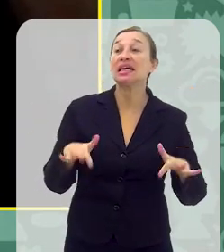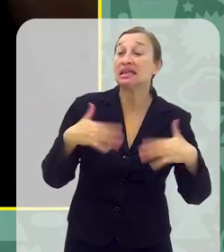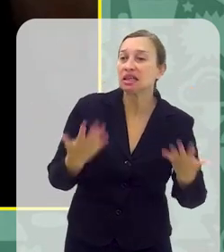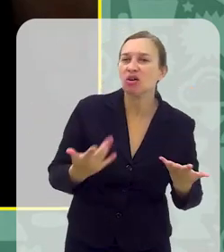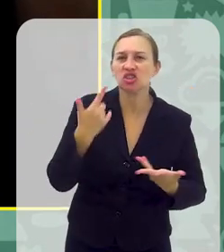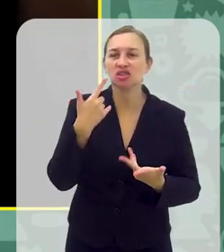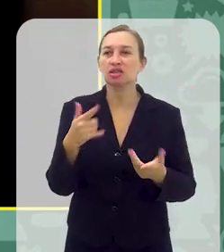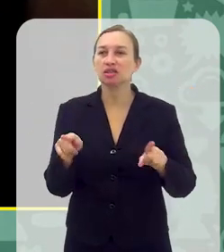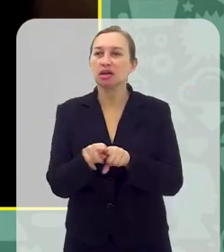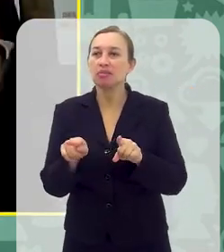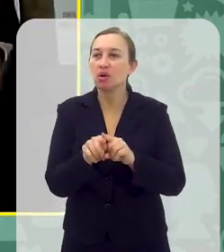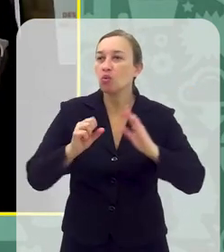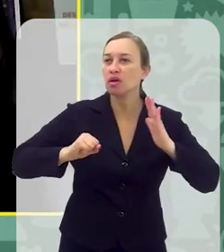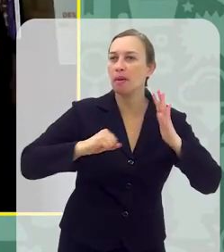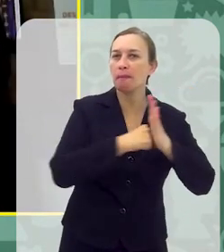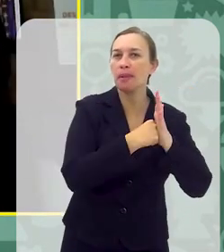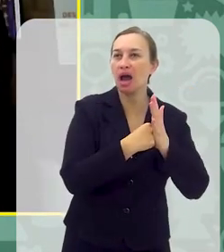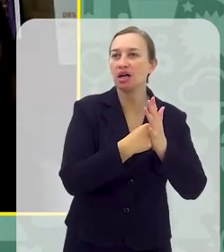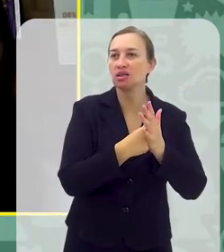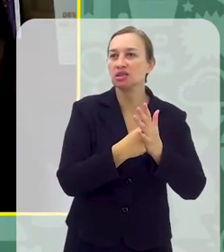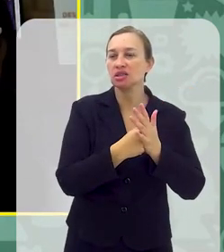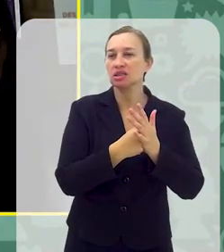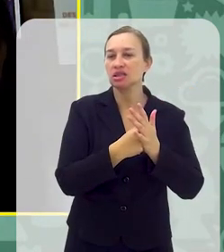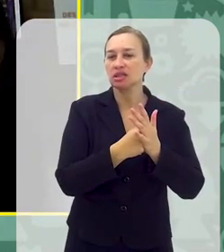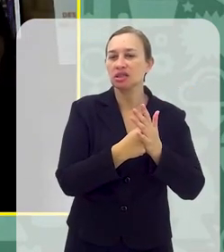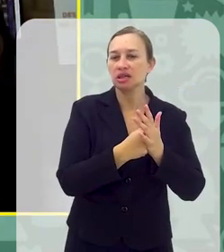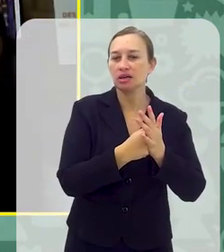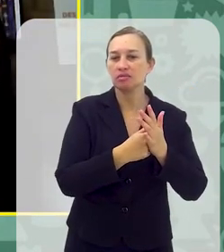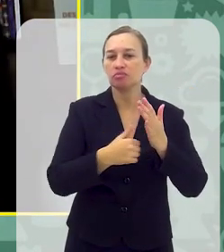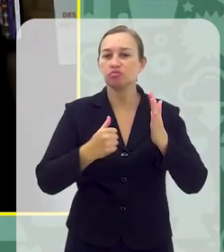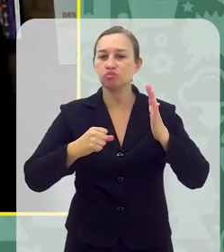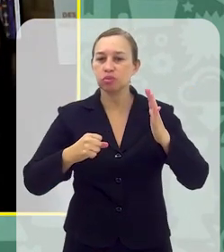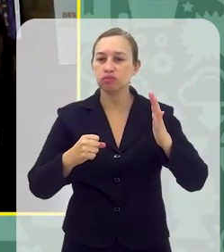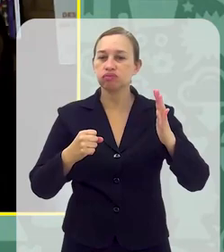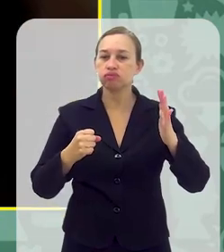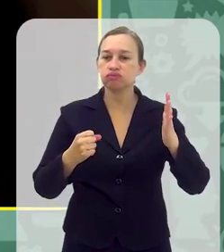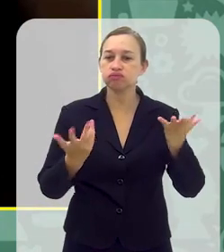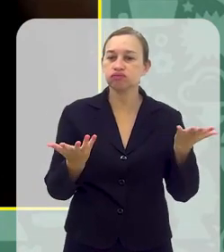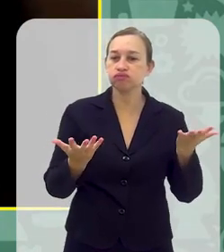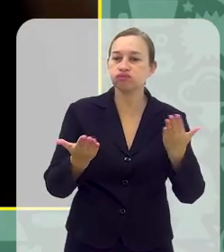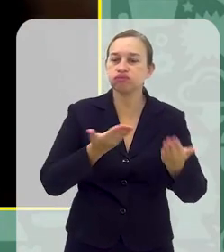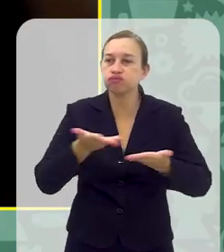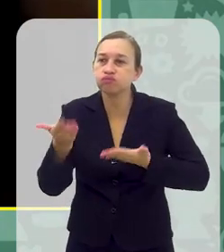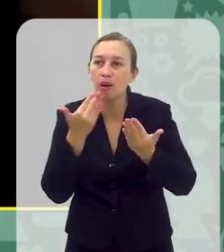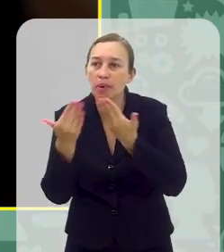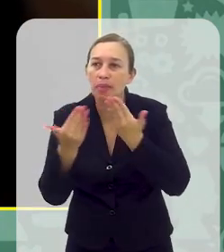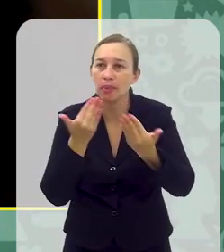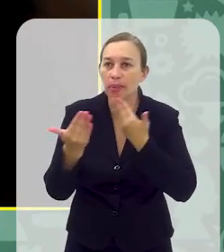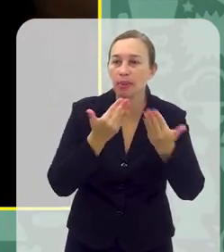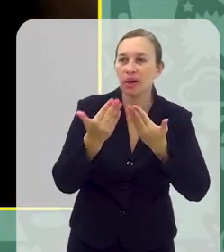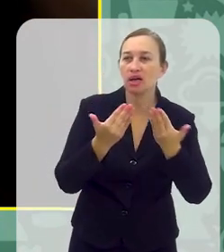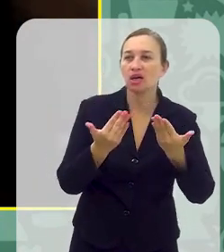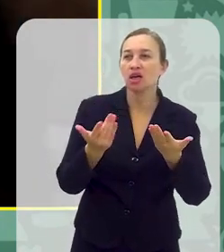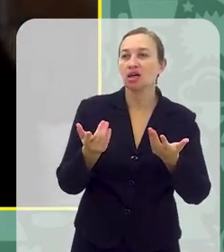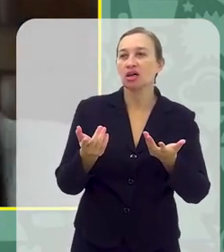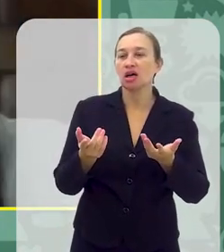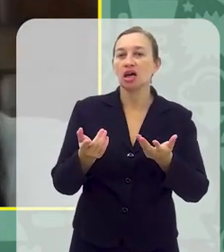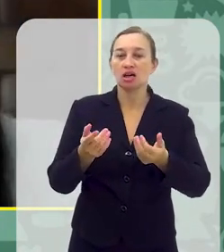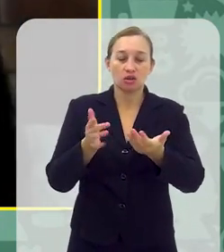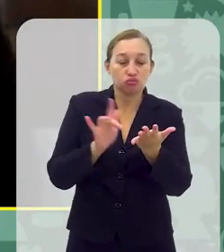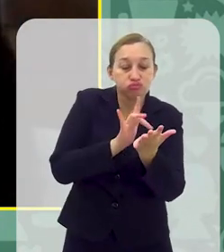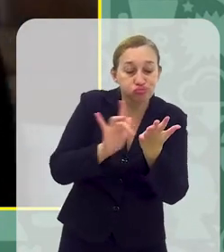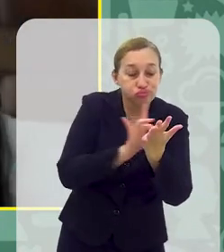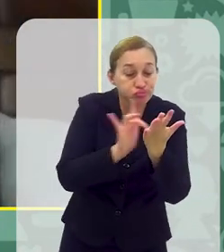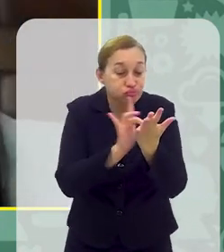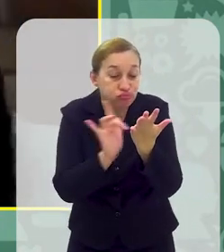autoestima E a gente também vê um impacto Na questão das habilidades sociais mesmo Porque eles não praticam isso Quando fica muito